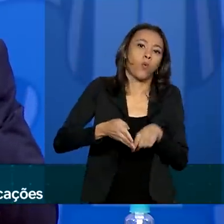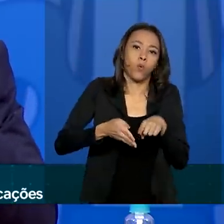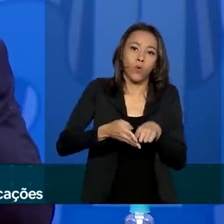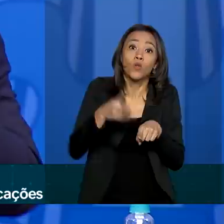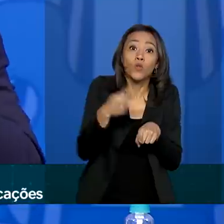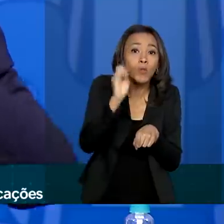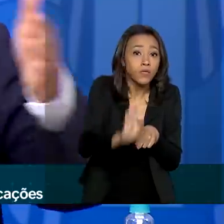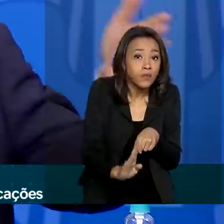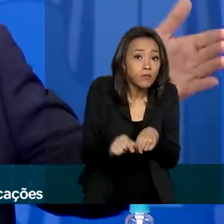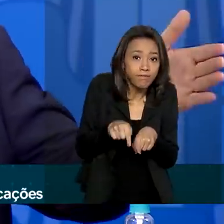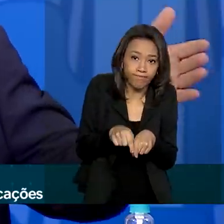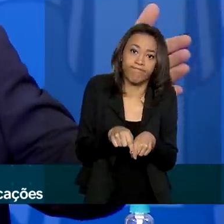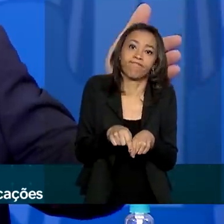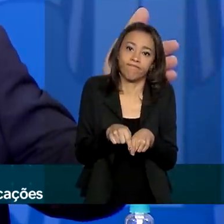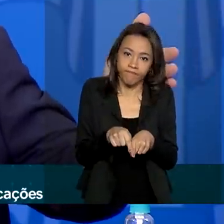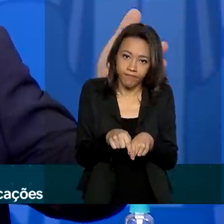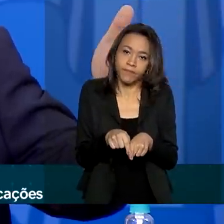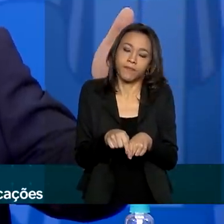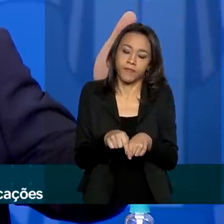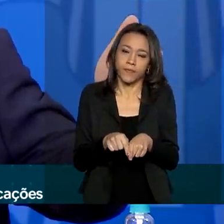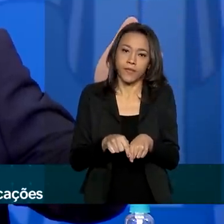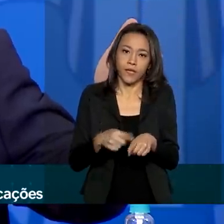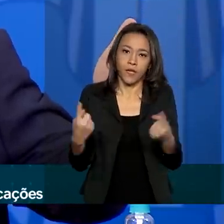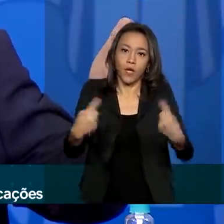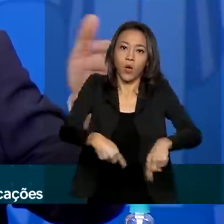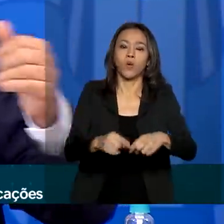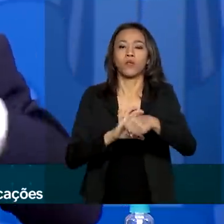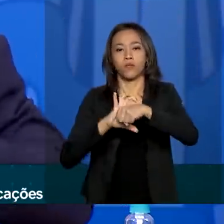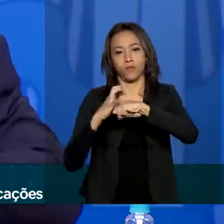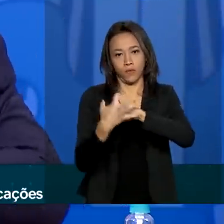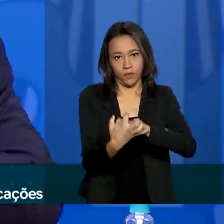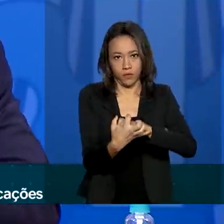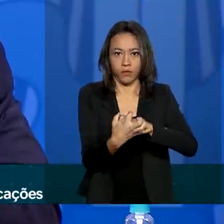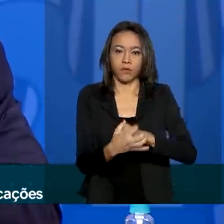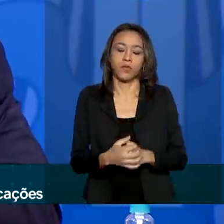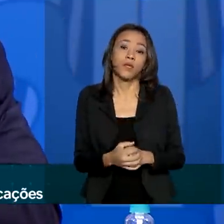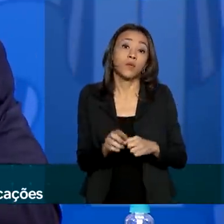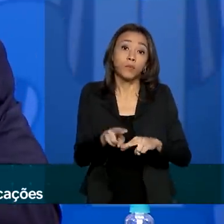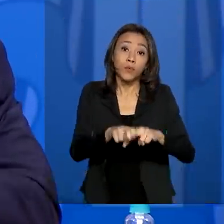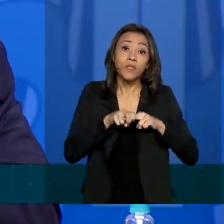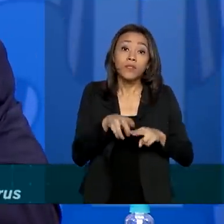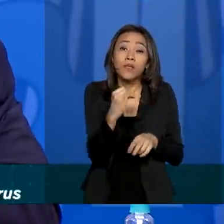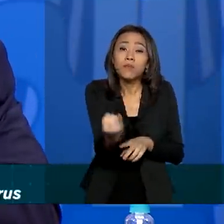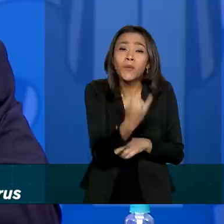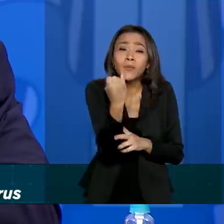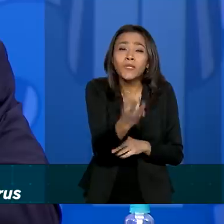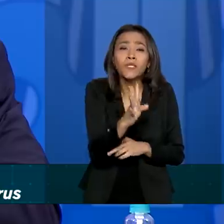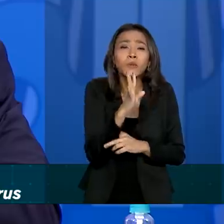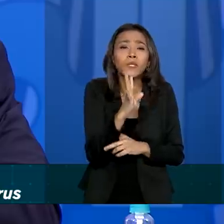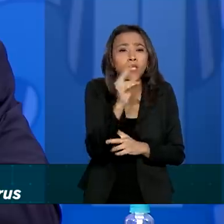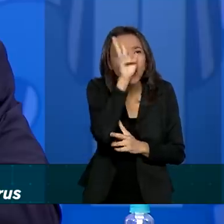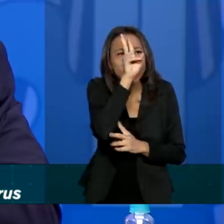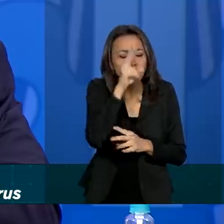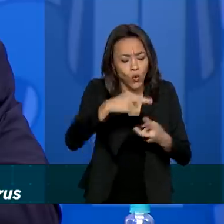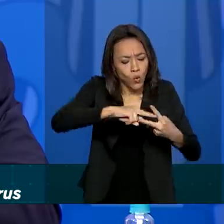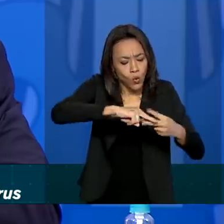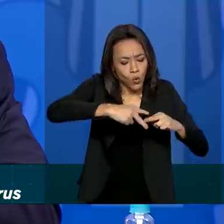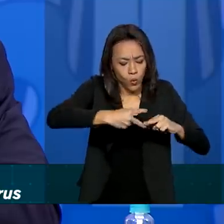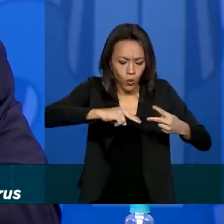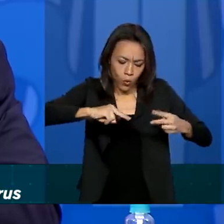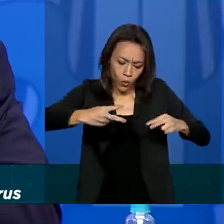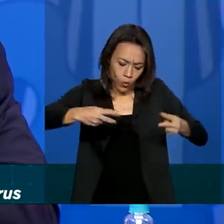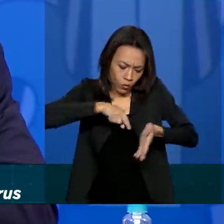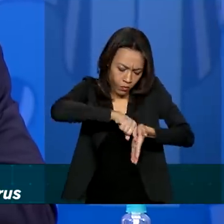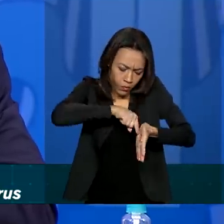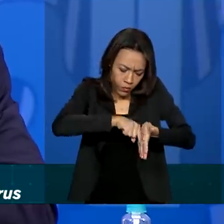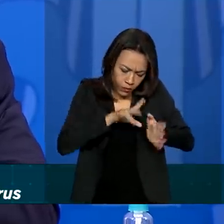e isso com o maior espectro de funcionamento. Então, todo esse trabalho que tem sido feito pelos laboratórios de diversos lugares